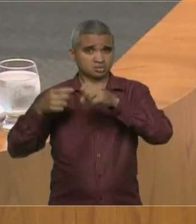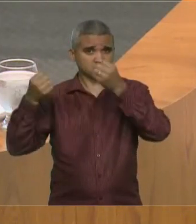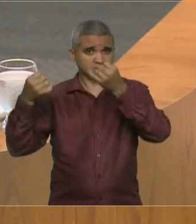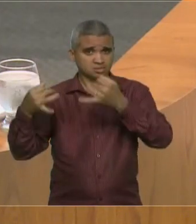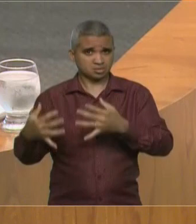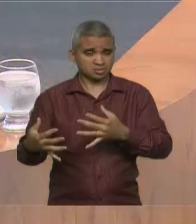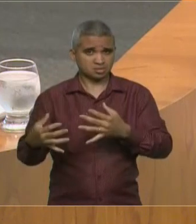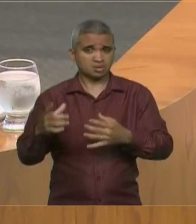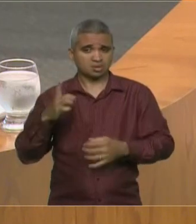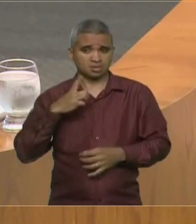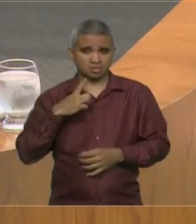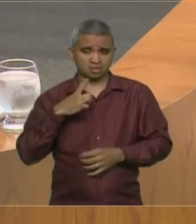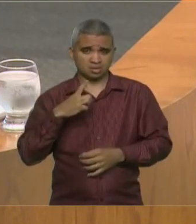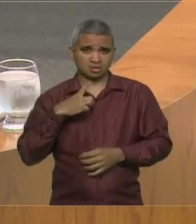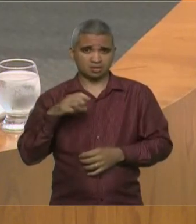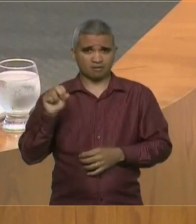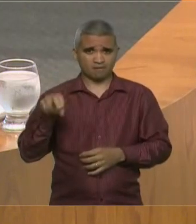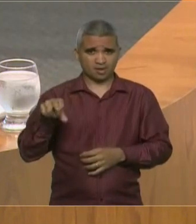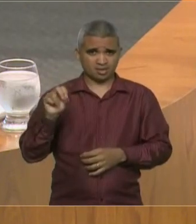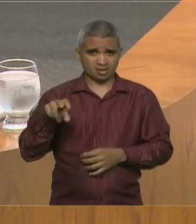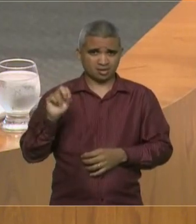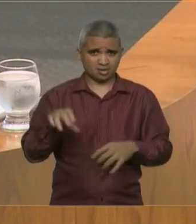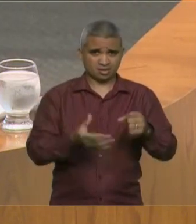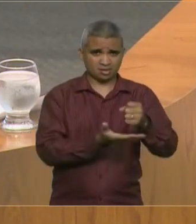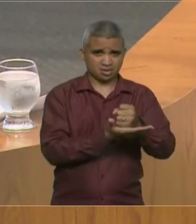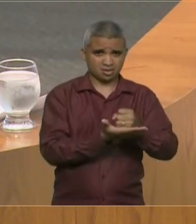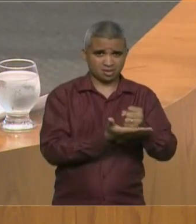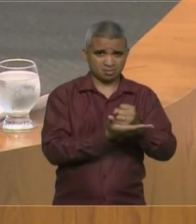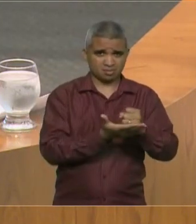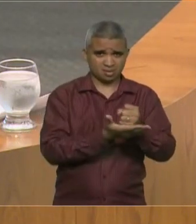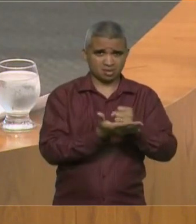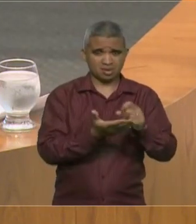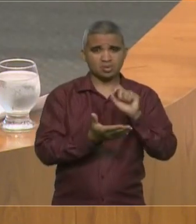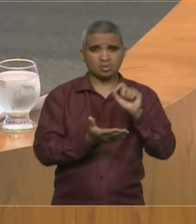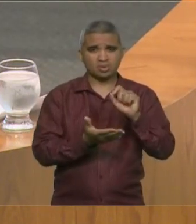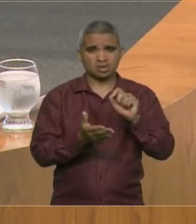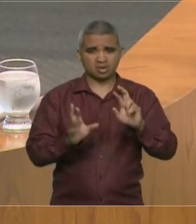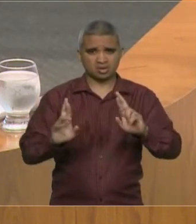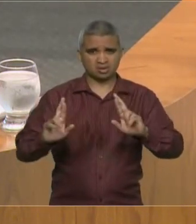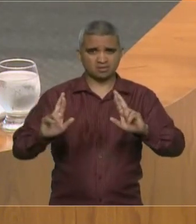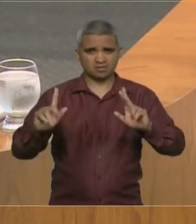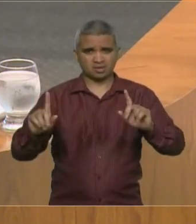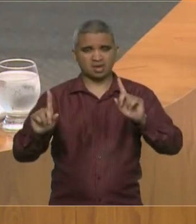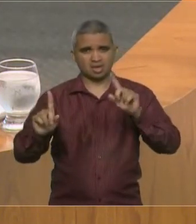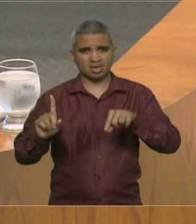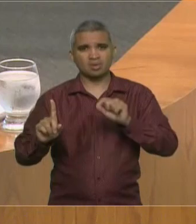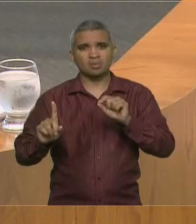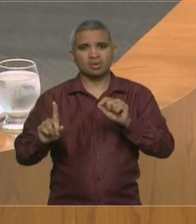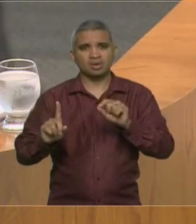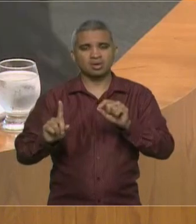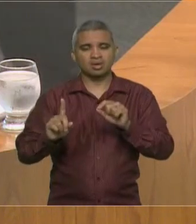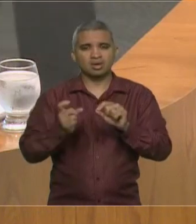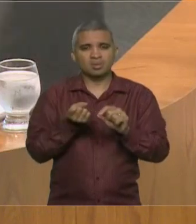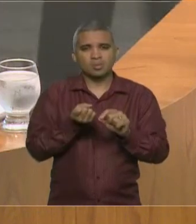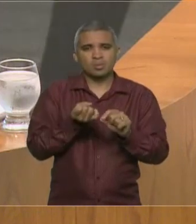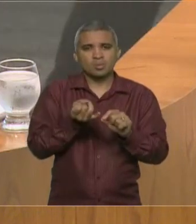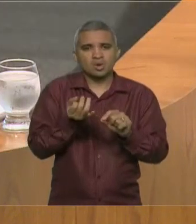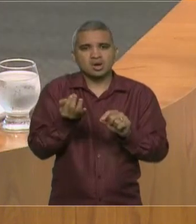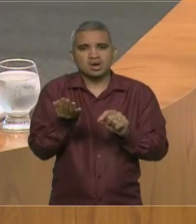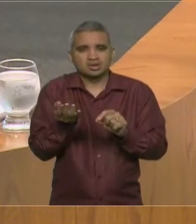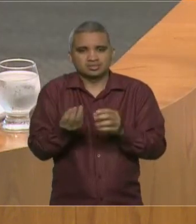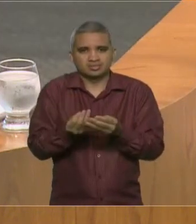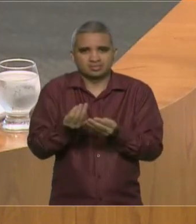entre o veneno e o remédio é a dose. Então, eu creio que as reformas devem